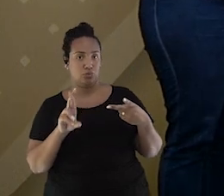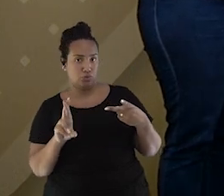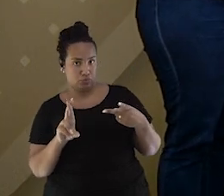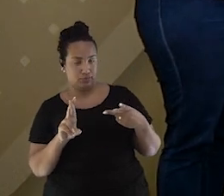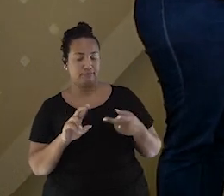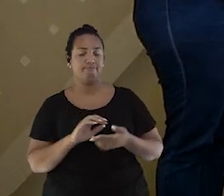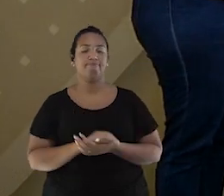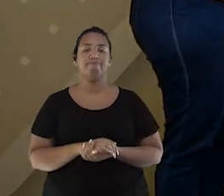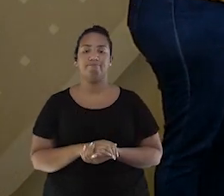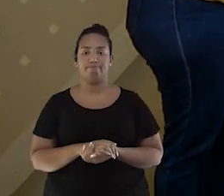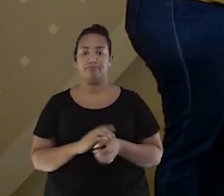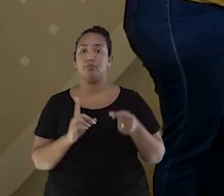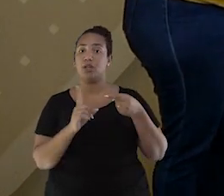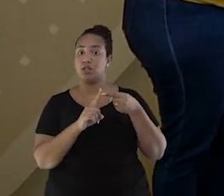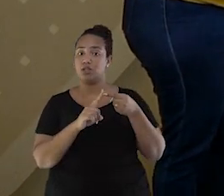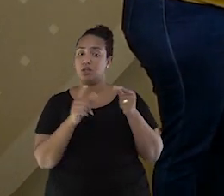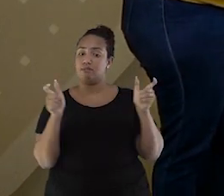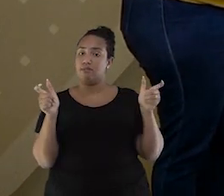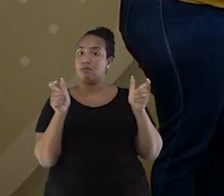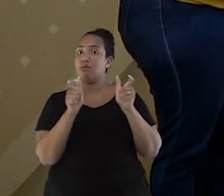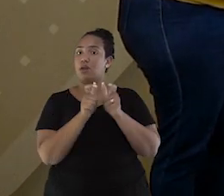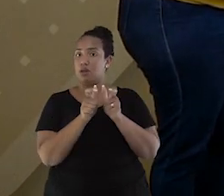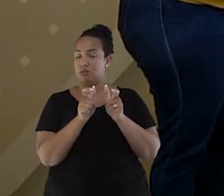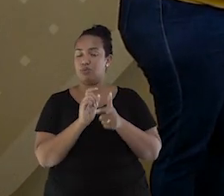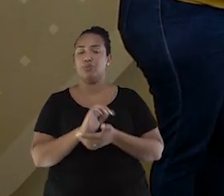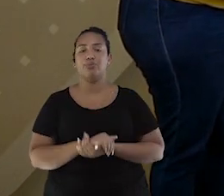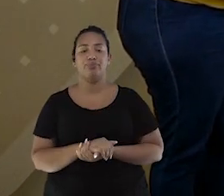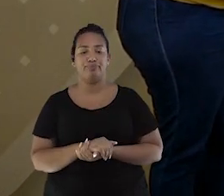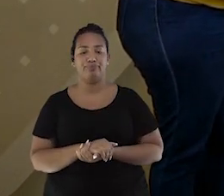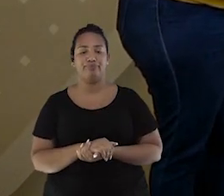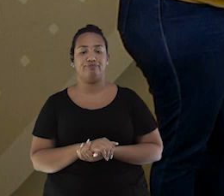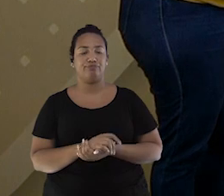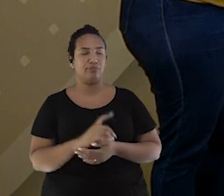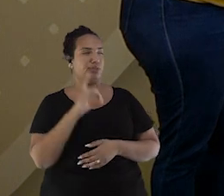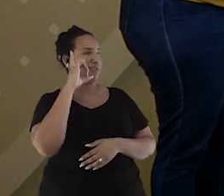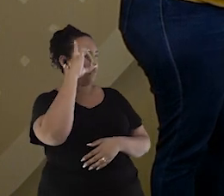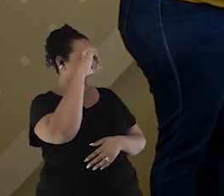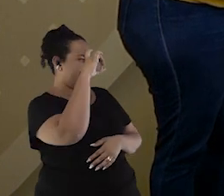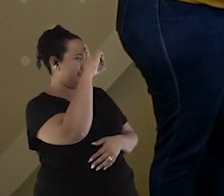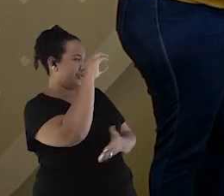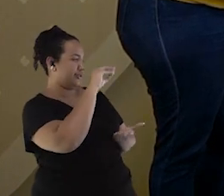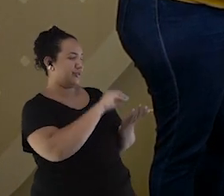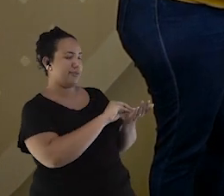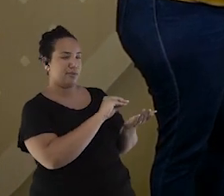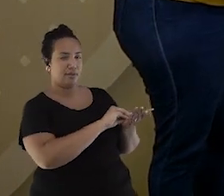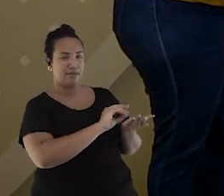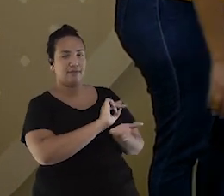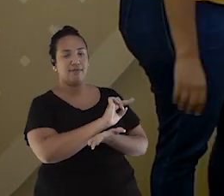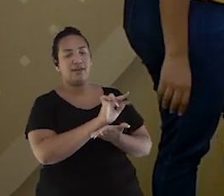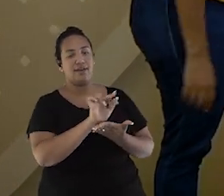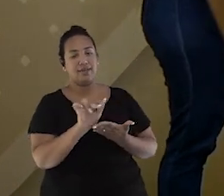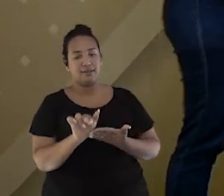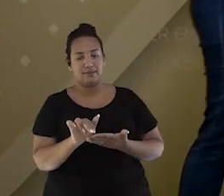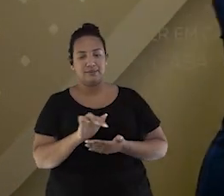dois. Hum, pode ser difícil. Ainda tem muitos quadrados para acertar. Mara, o oceano é grande. É.